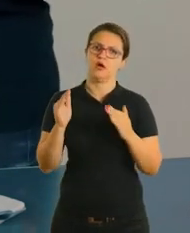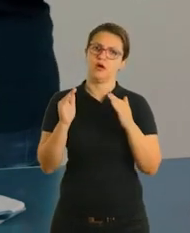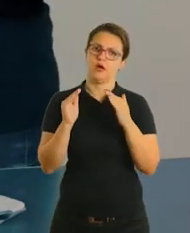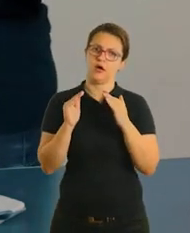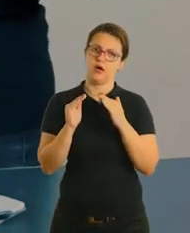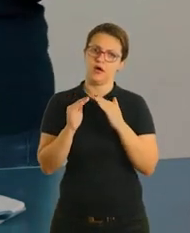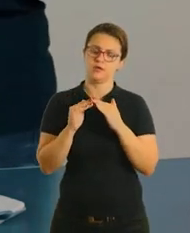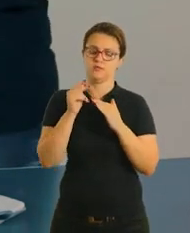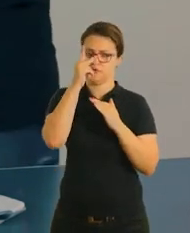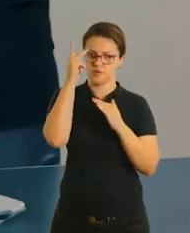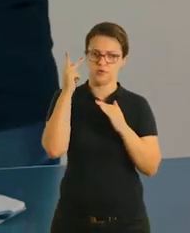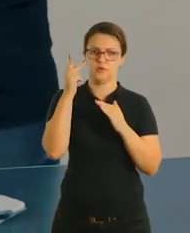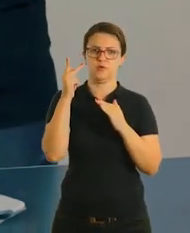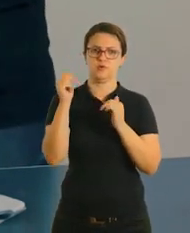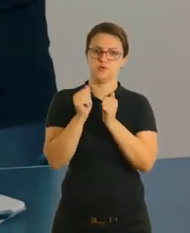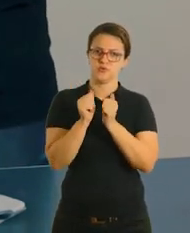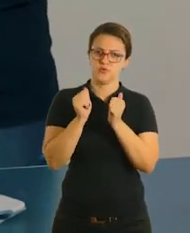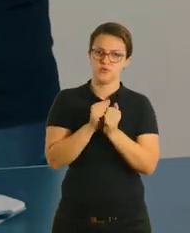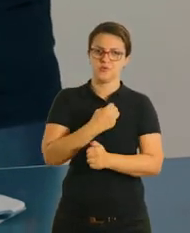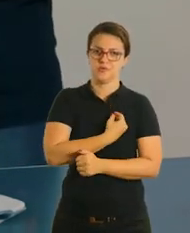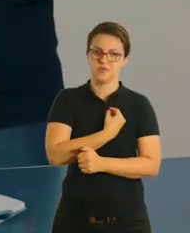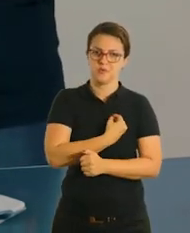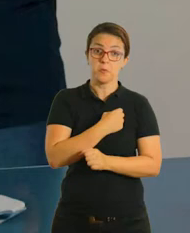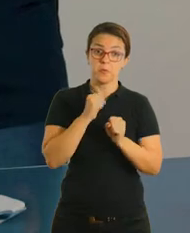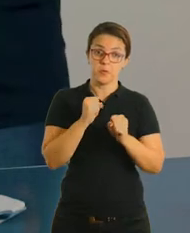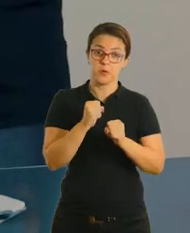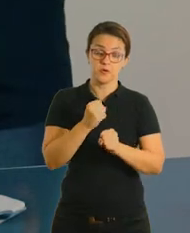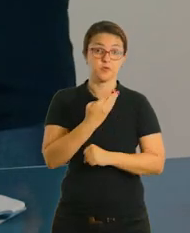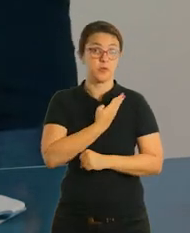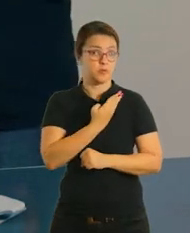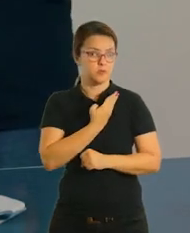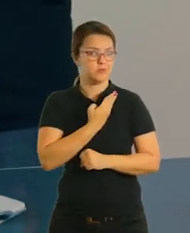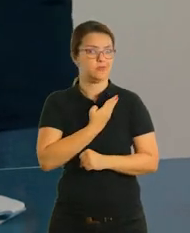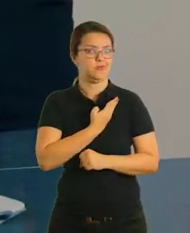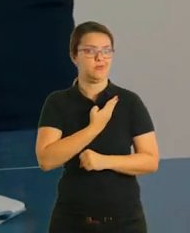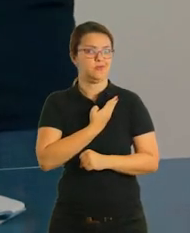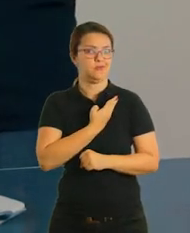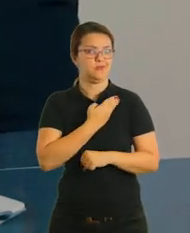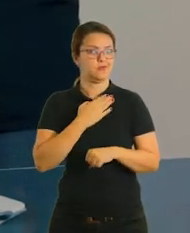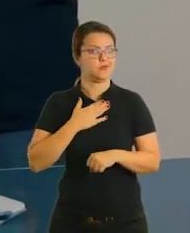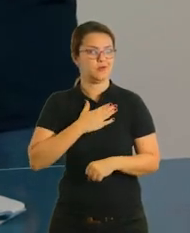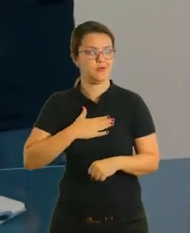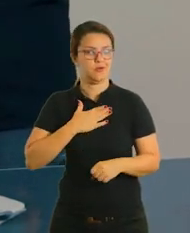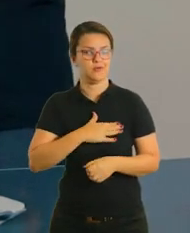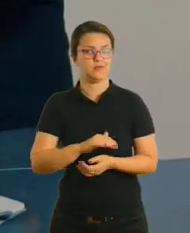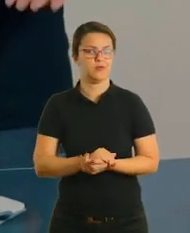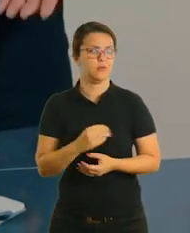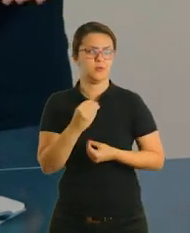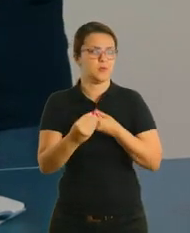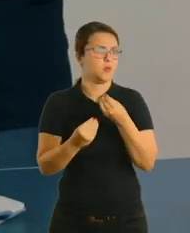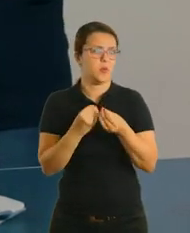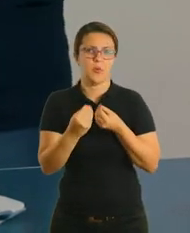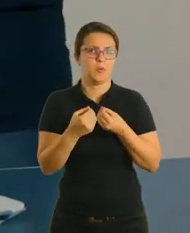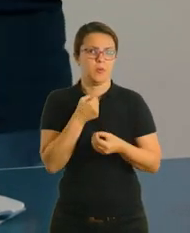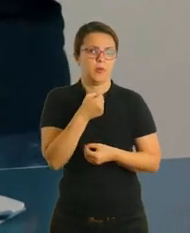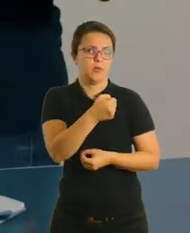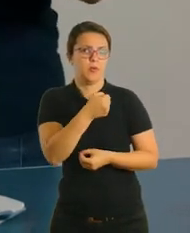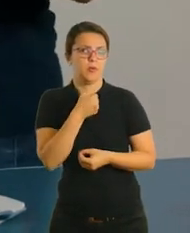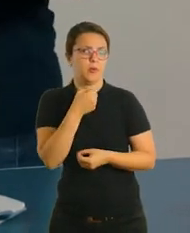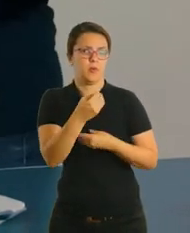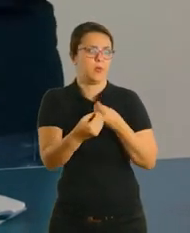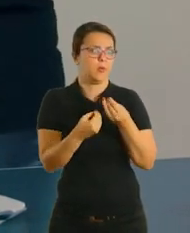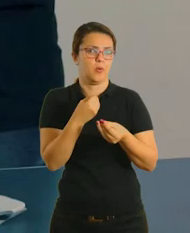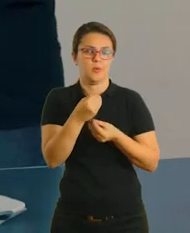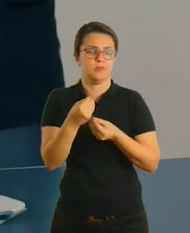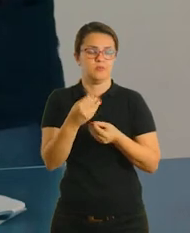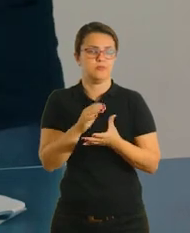com você, você também pode entrevistar um amigo muito querido. Como que vai funcionar essa entrevista, já que a gente está em isolamento? Você